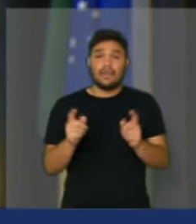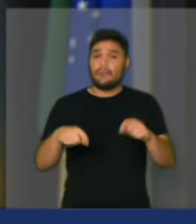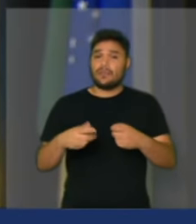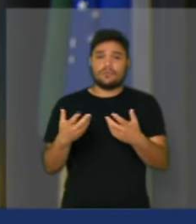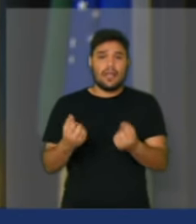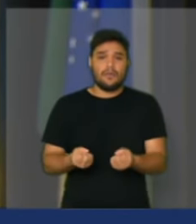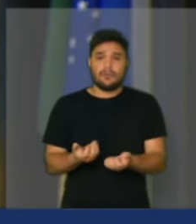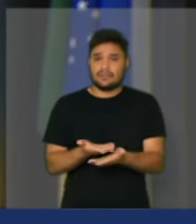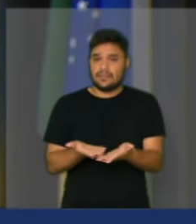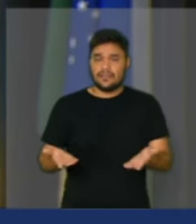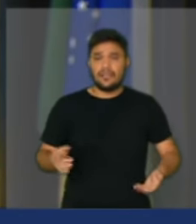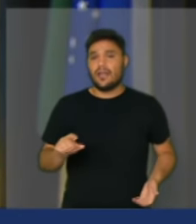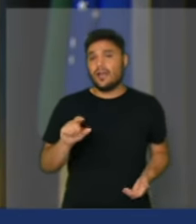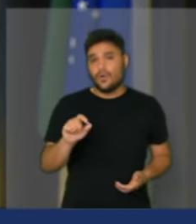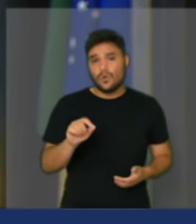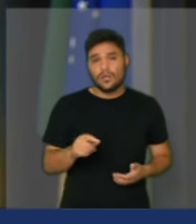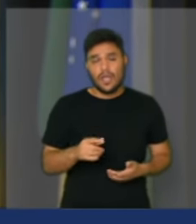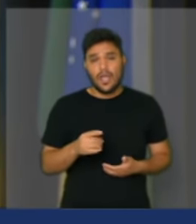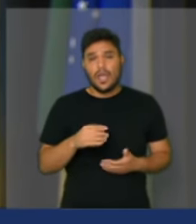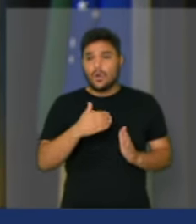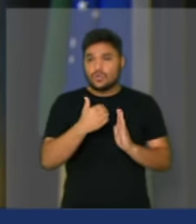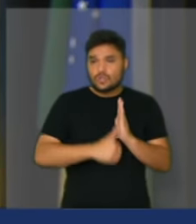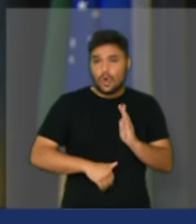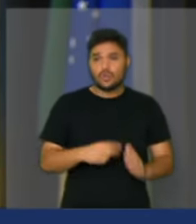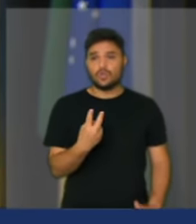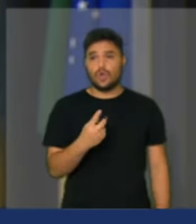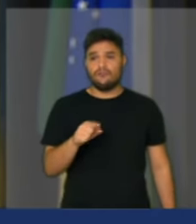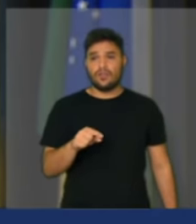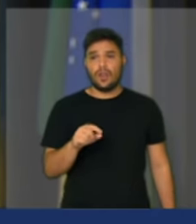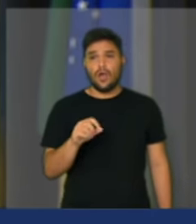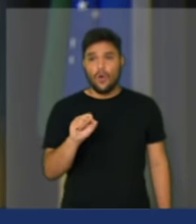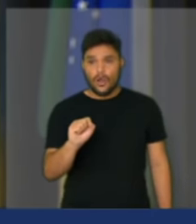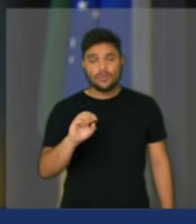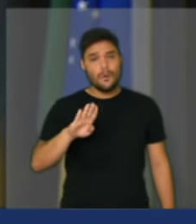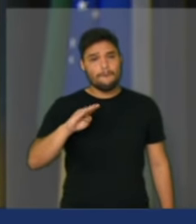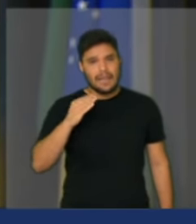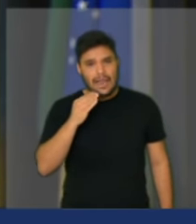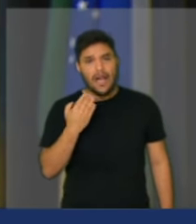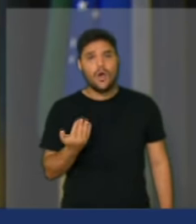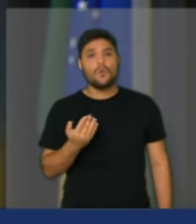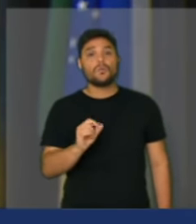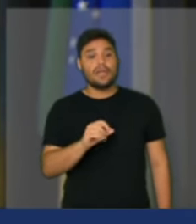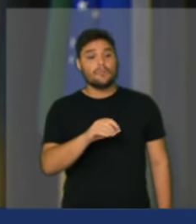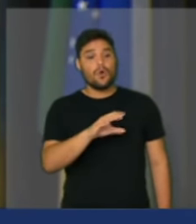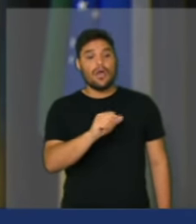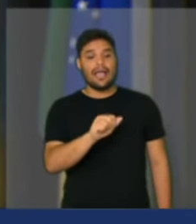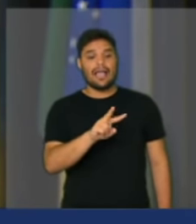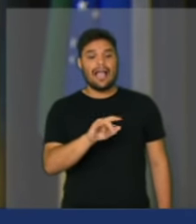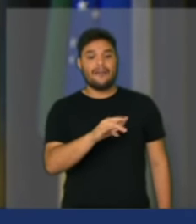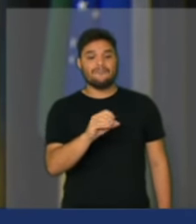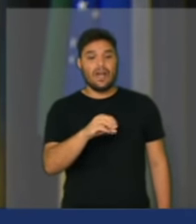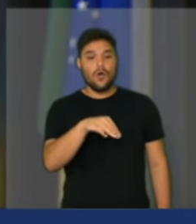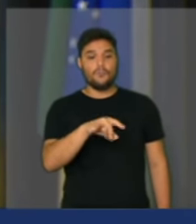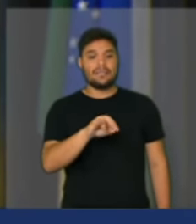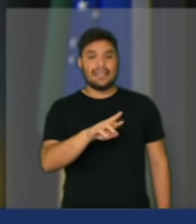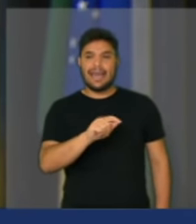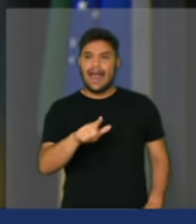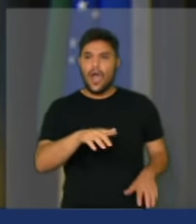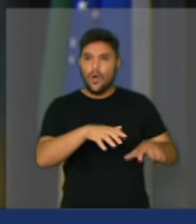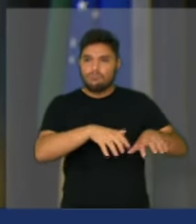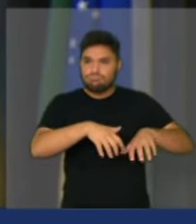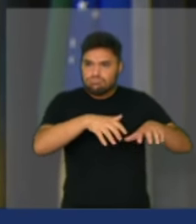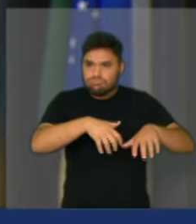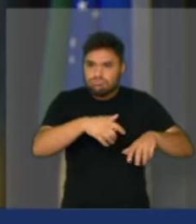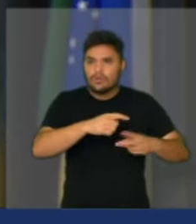manter um subsídio de 2,8 bilhões por ano para o cavão mineral, na medida em que, além